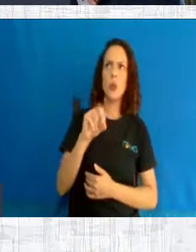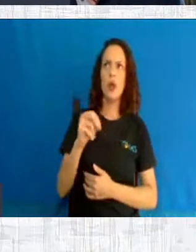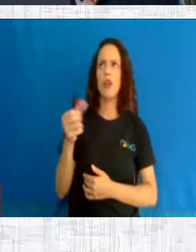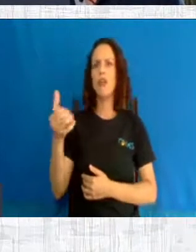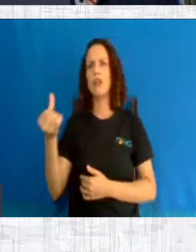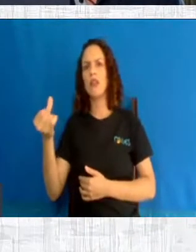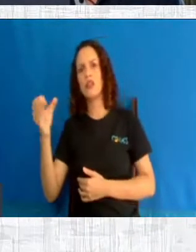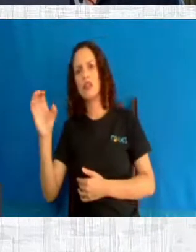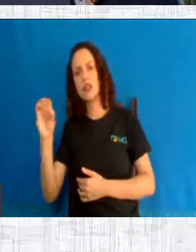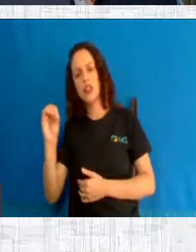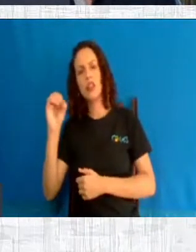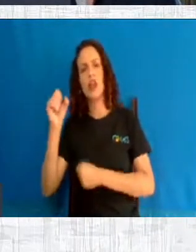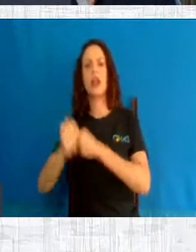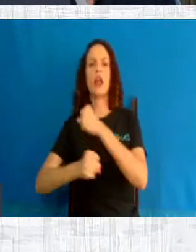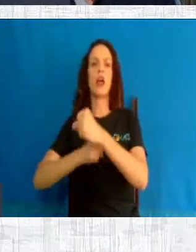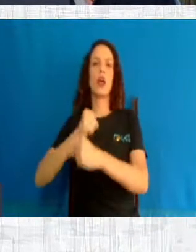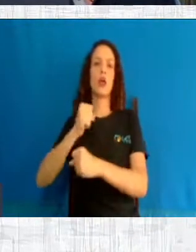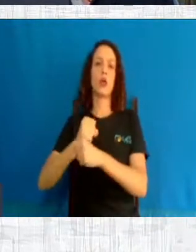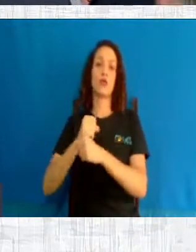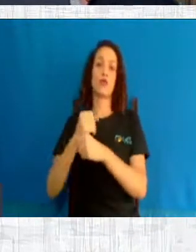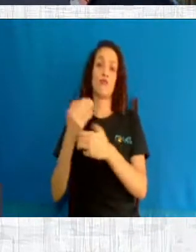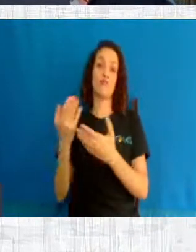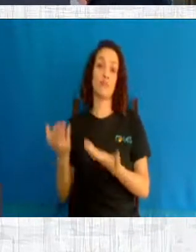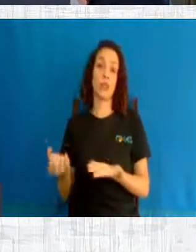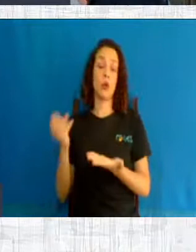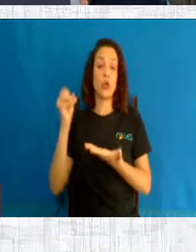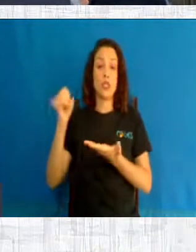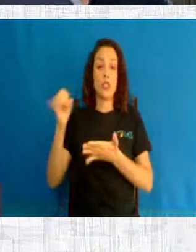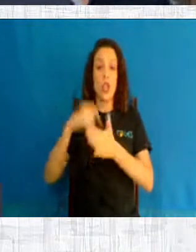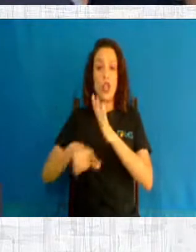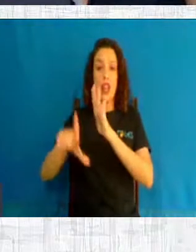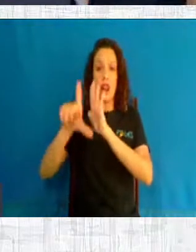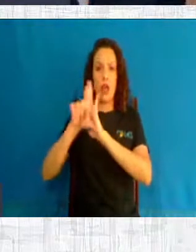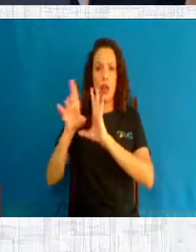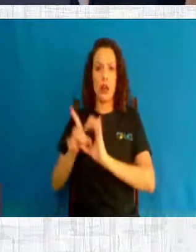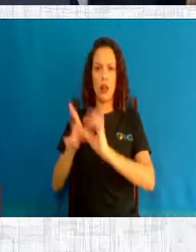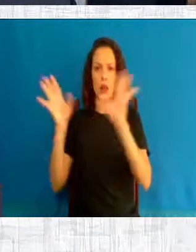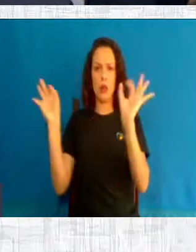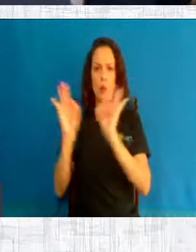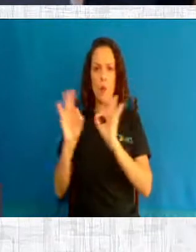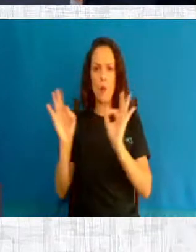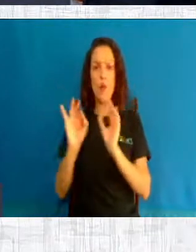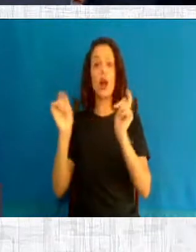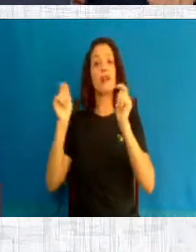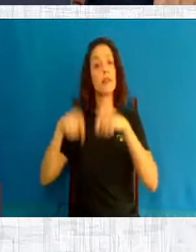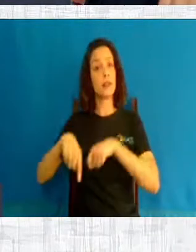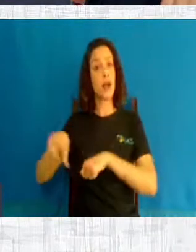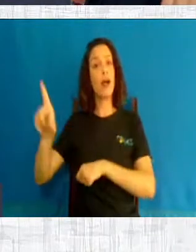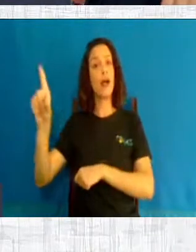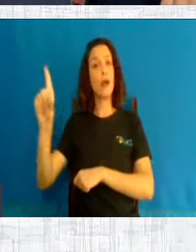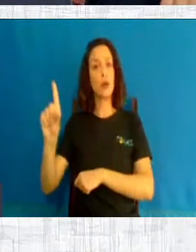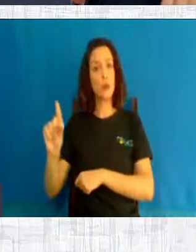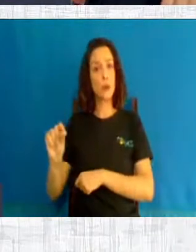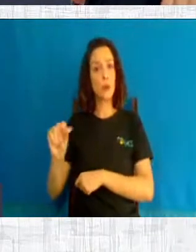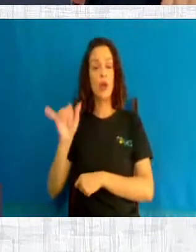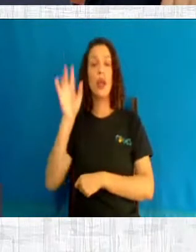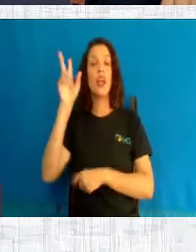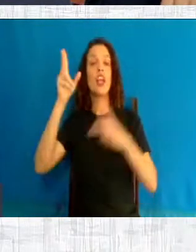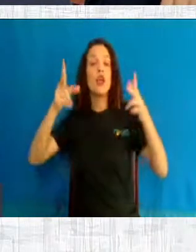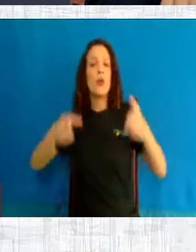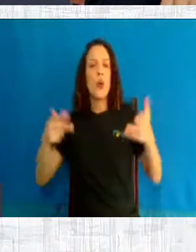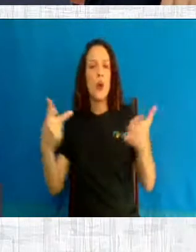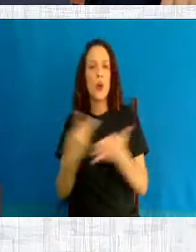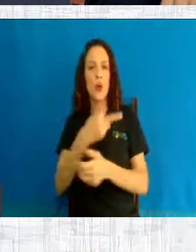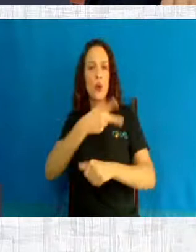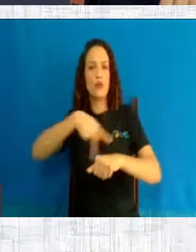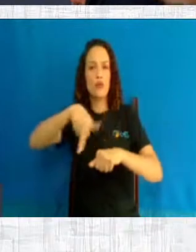Então, mesmo sem legalizar, é possível reduzir, como fez o Chile. o Chile reduziu drasticamente o número de morte materna